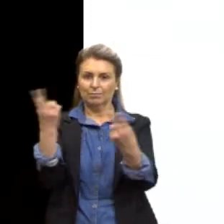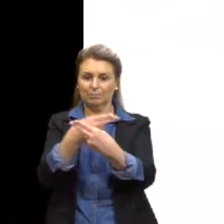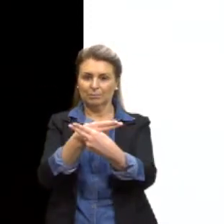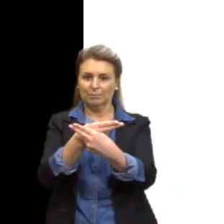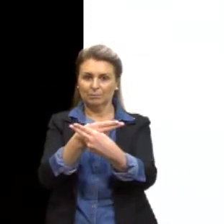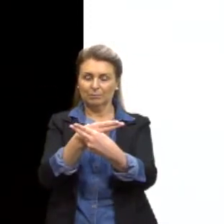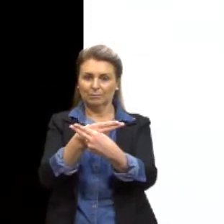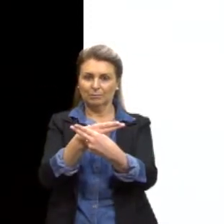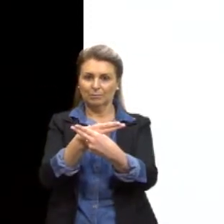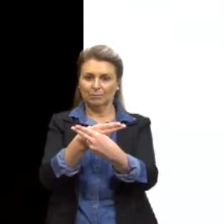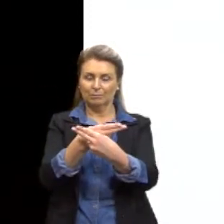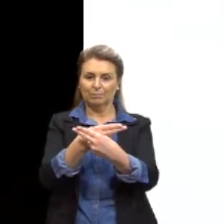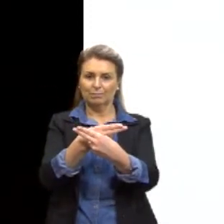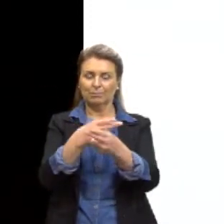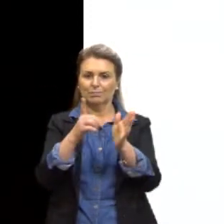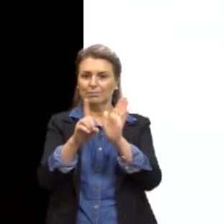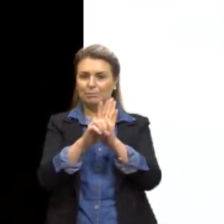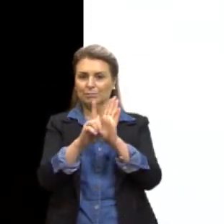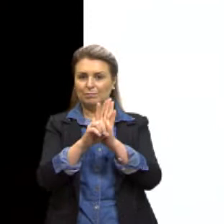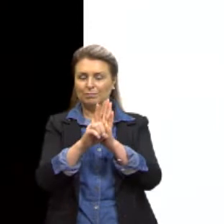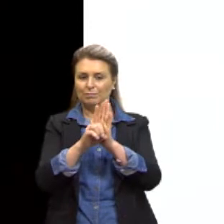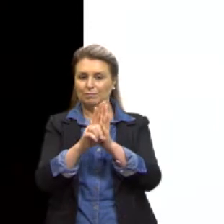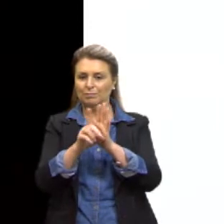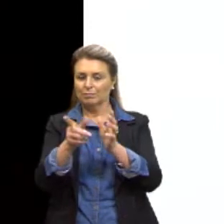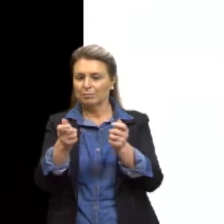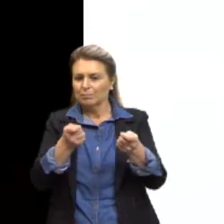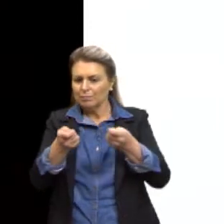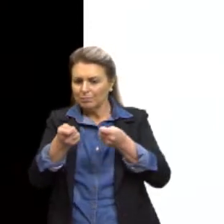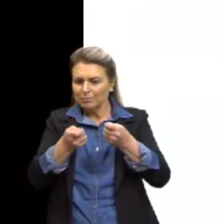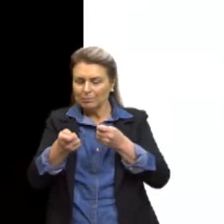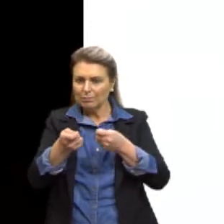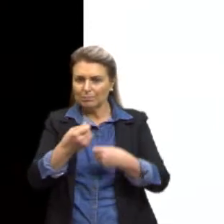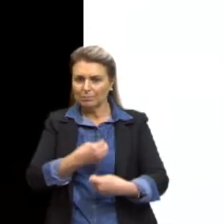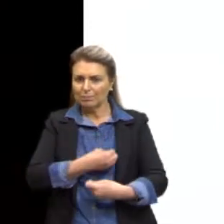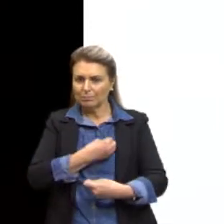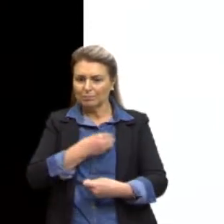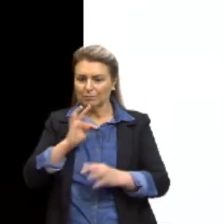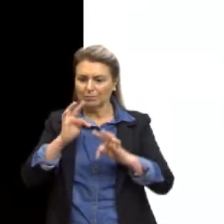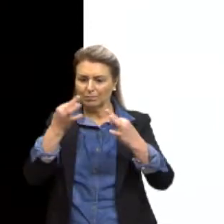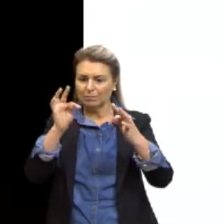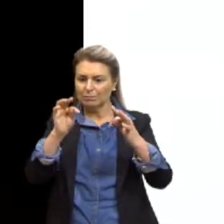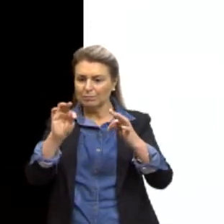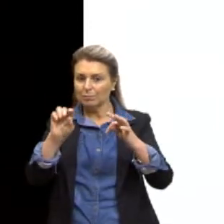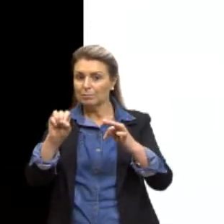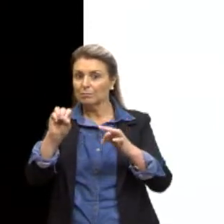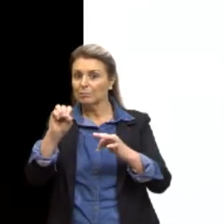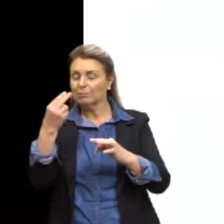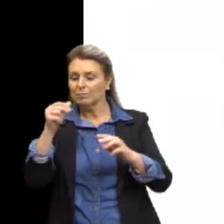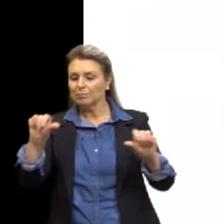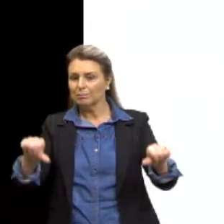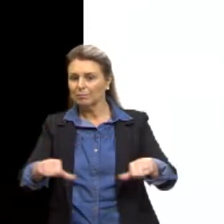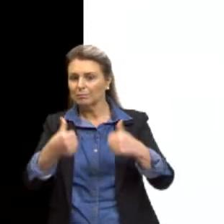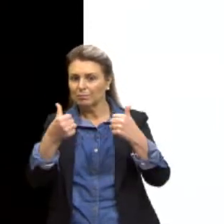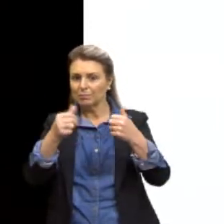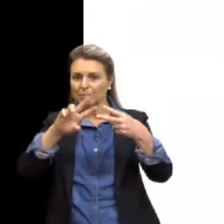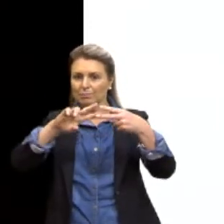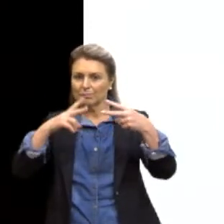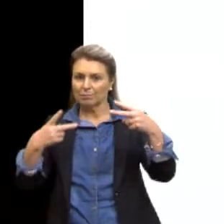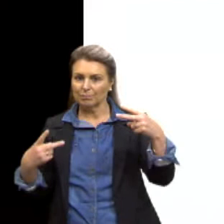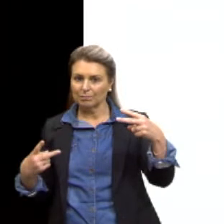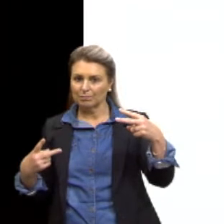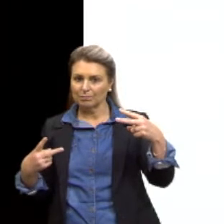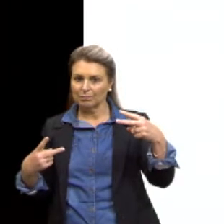letra D, controle biológico, letra E, melhoramento genético. Então, nós temos aqui, né,